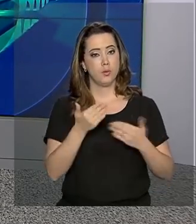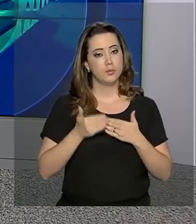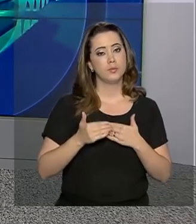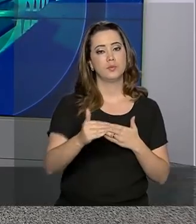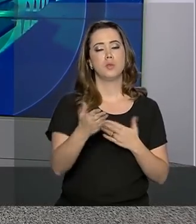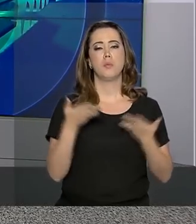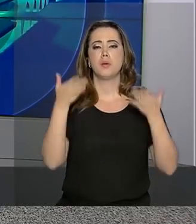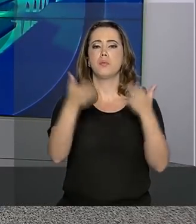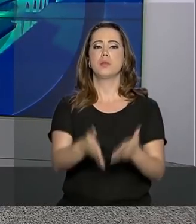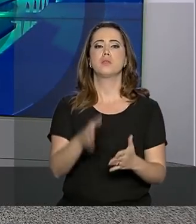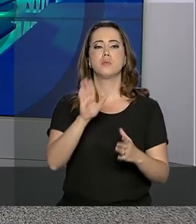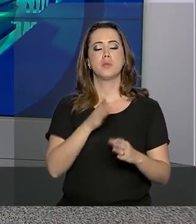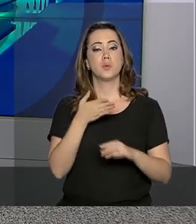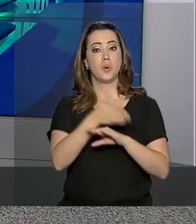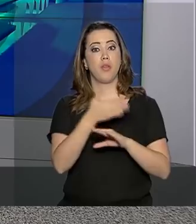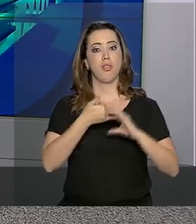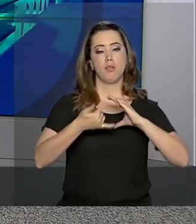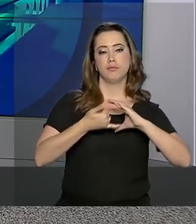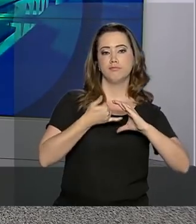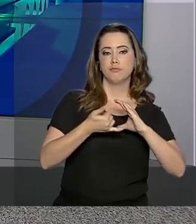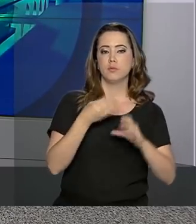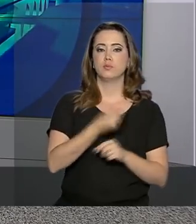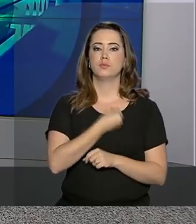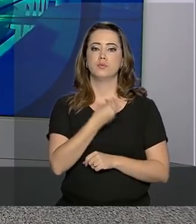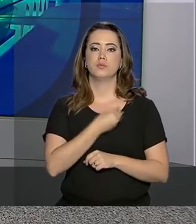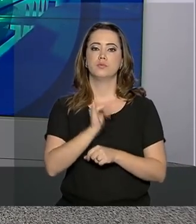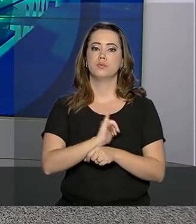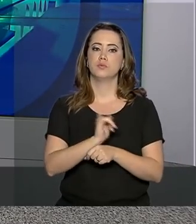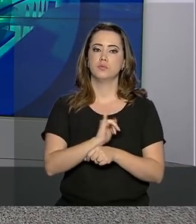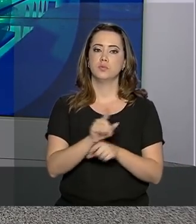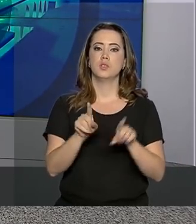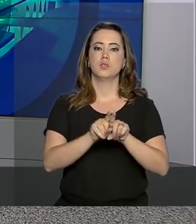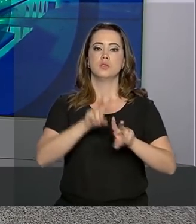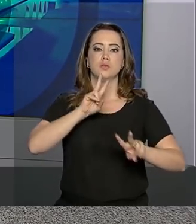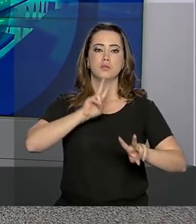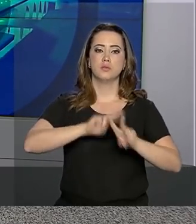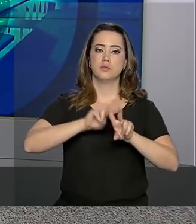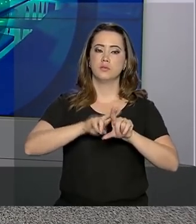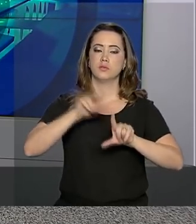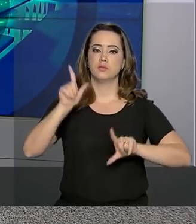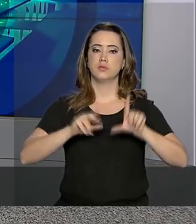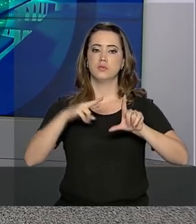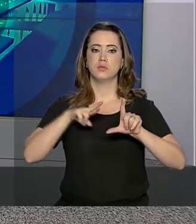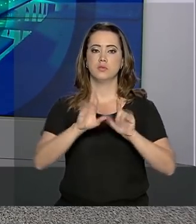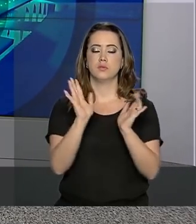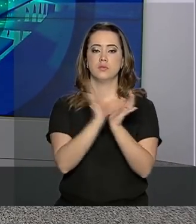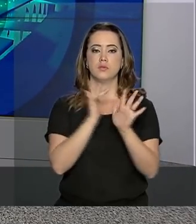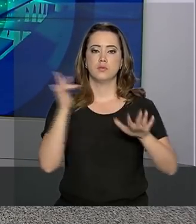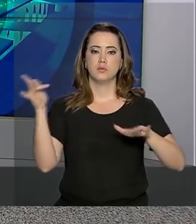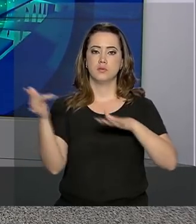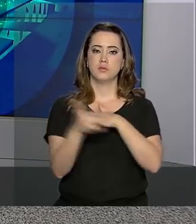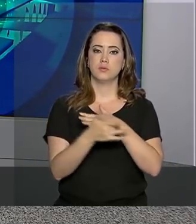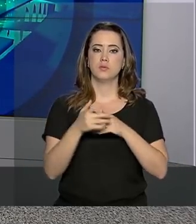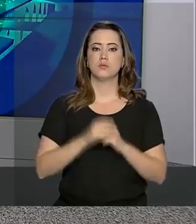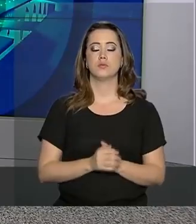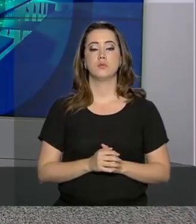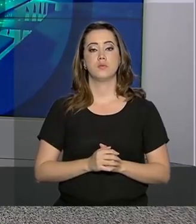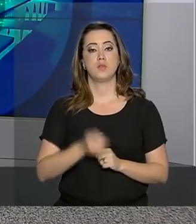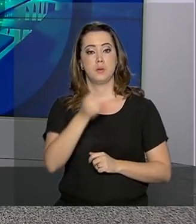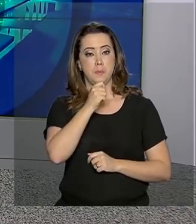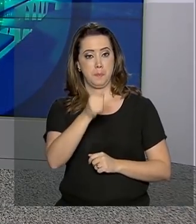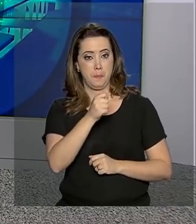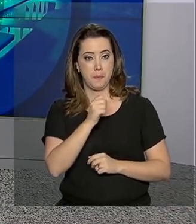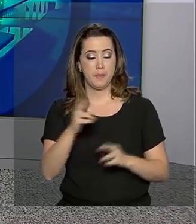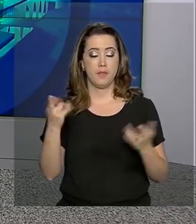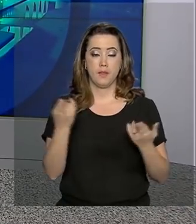e para participar basta acessar o Bate-Papo ao vivo no YouTube ou usar a hashtag TVNBR nas redes sociais.